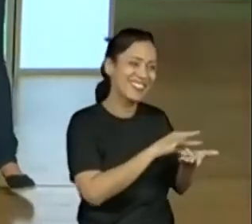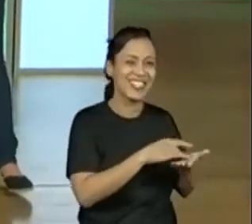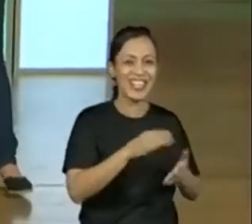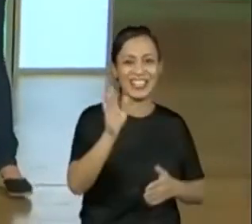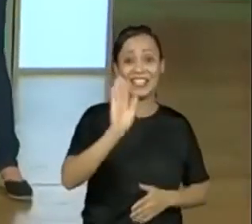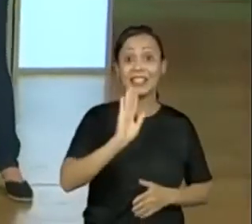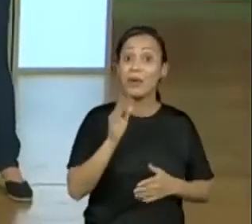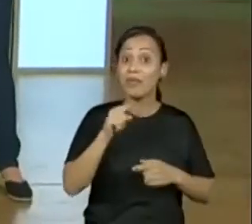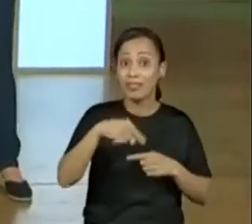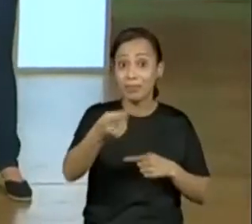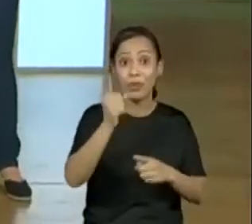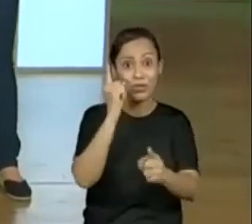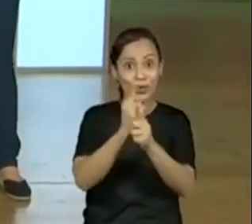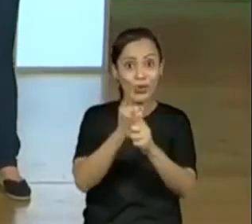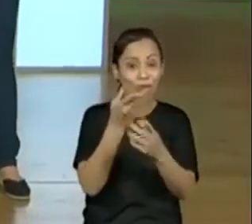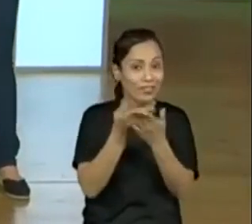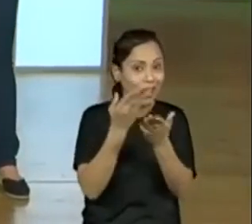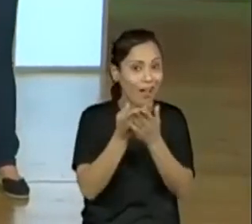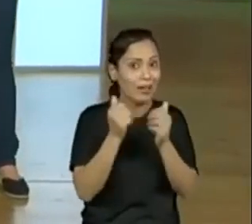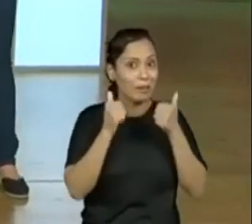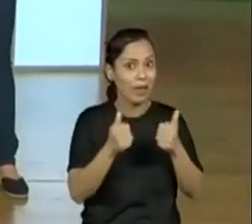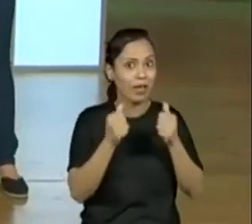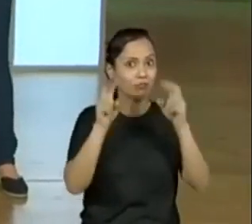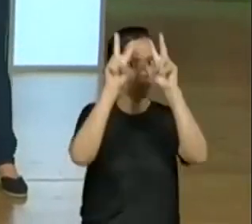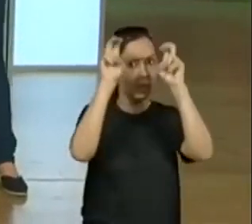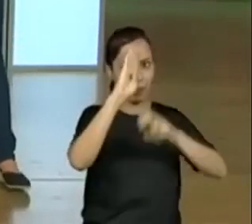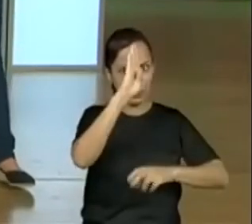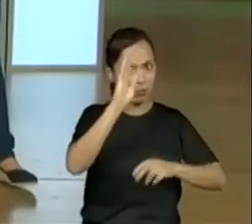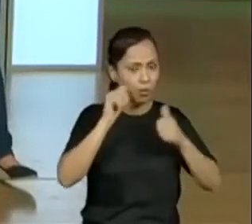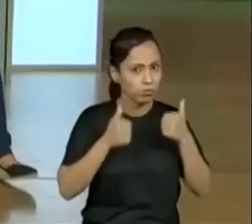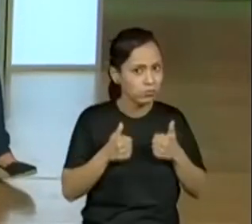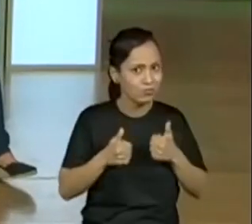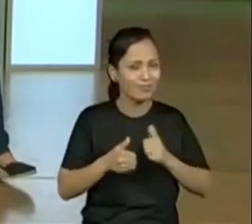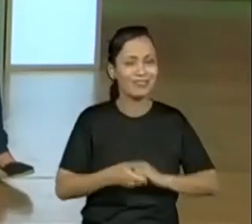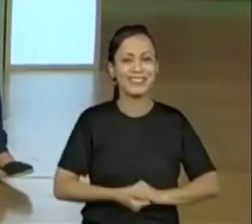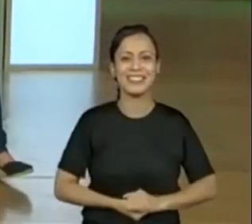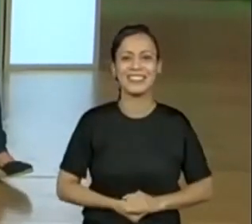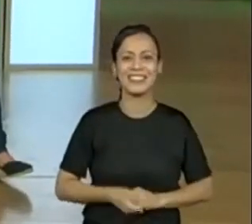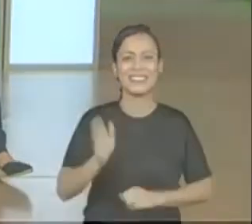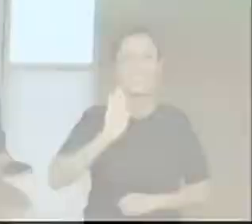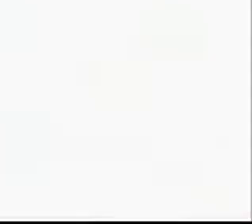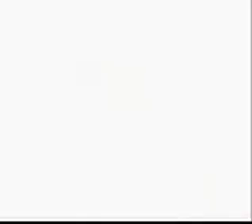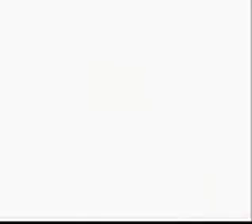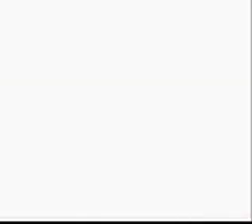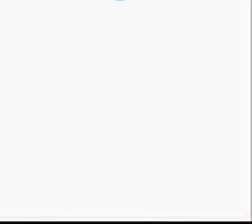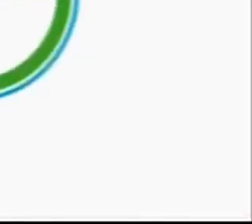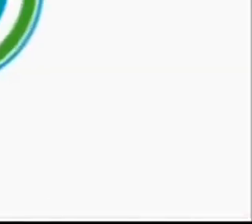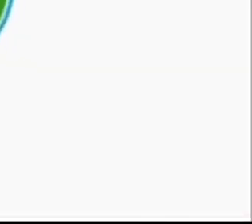Até a próxima, pessoal. Fiquei de olho na notícia, hein? Tchau, tchau.